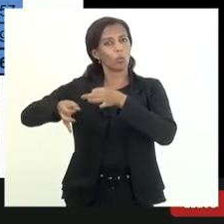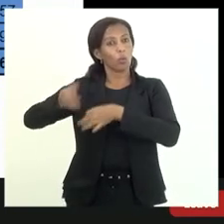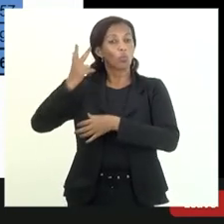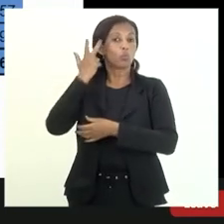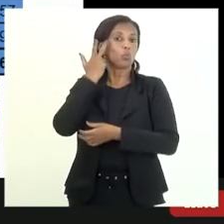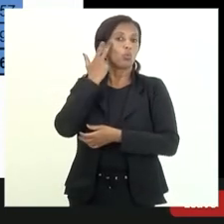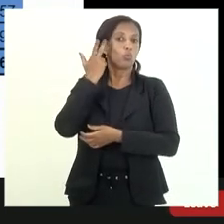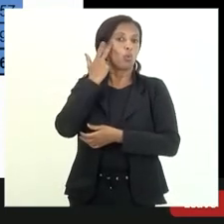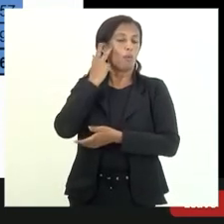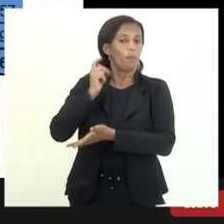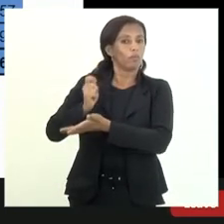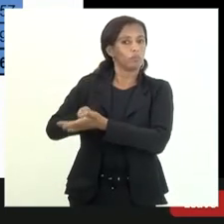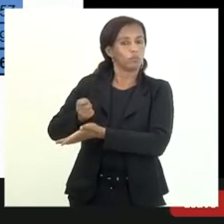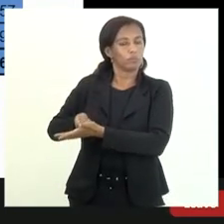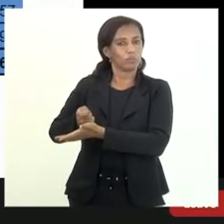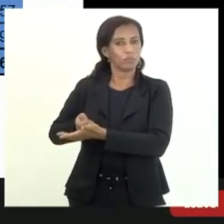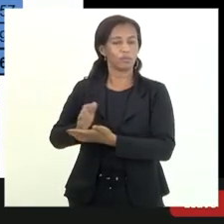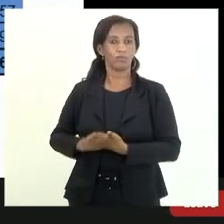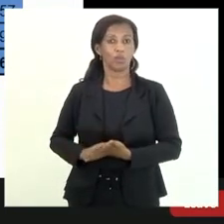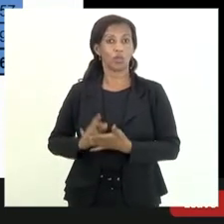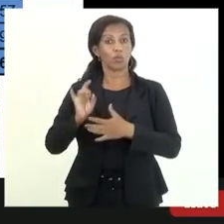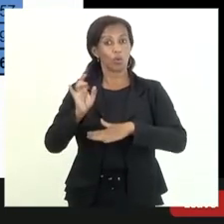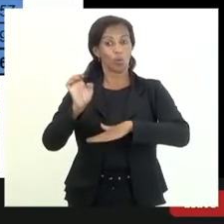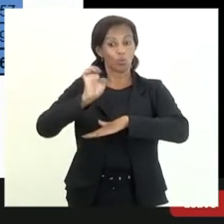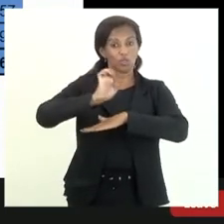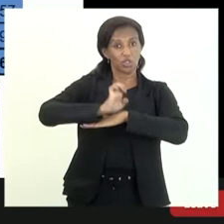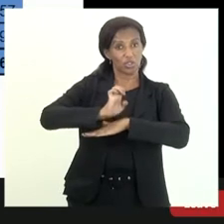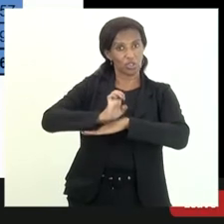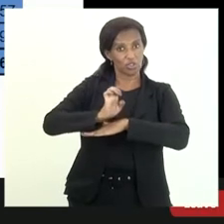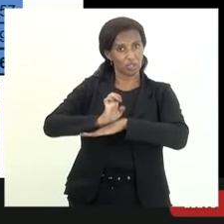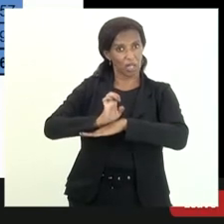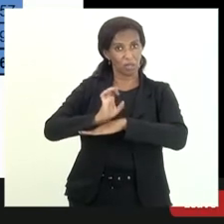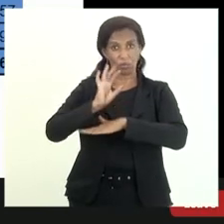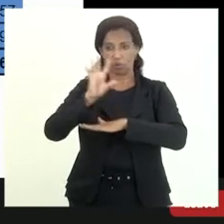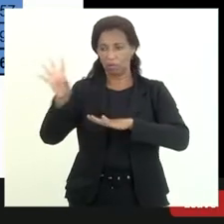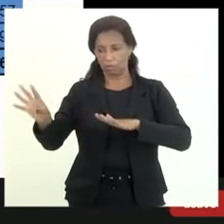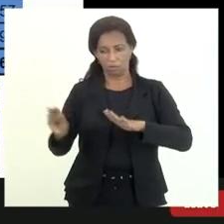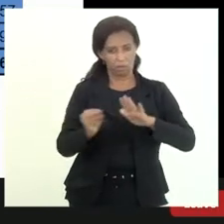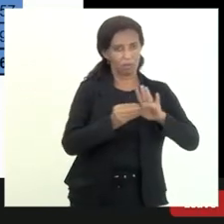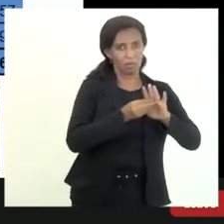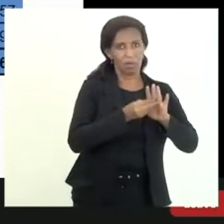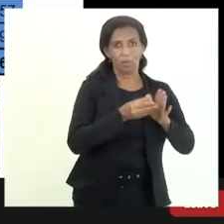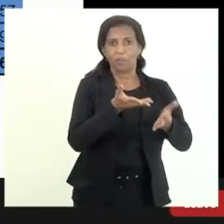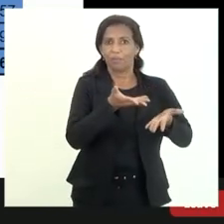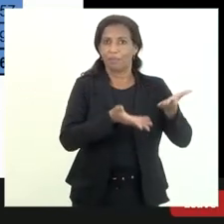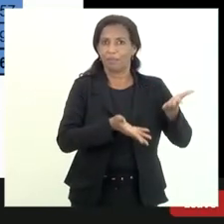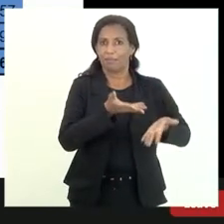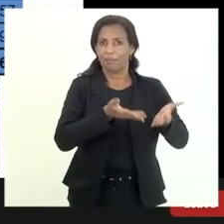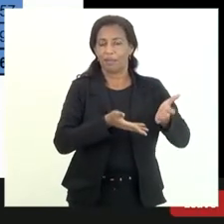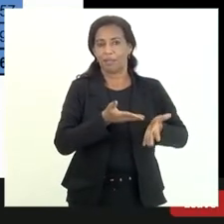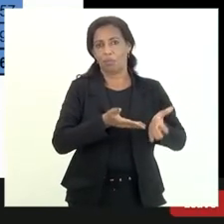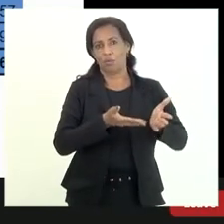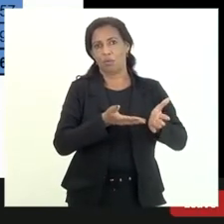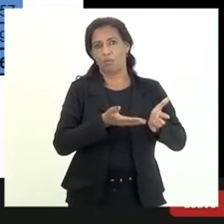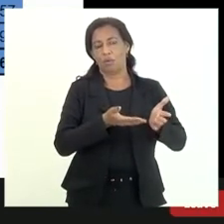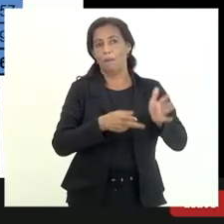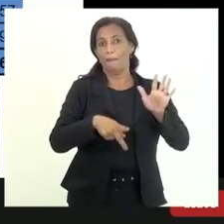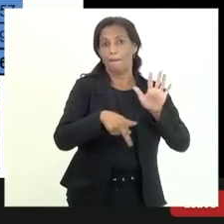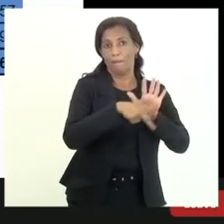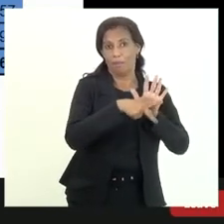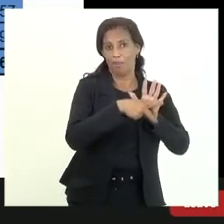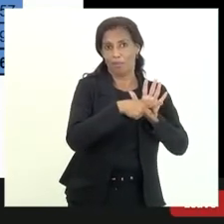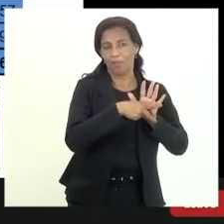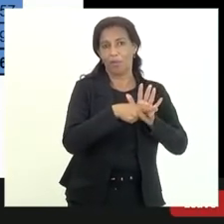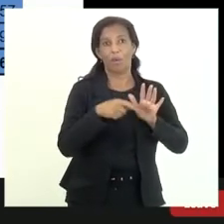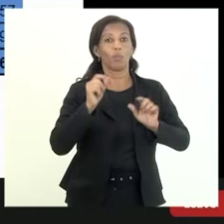cobrança apenas o estado não vai evidenciá-lo no balanço patrimonial porque é aquilo